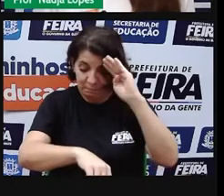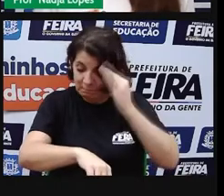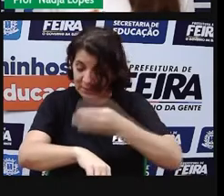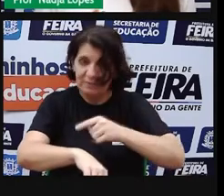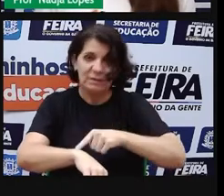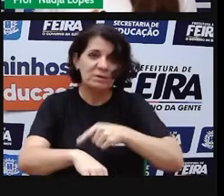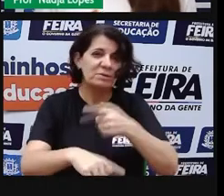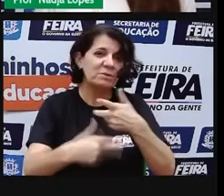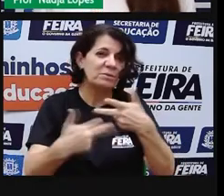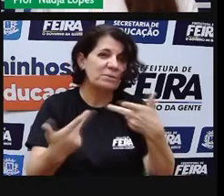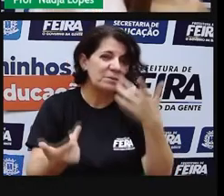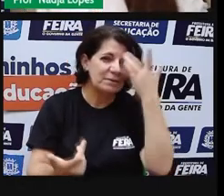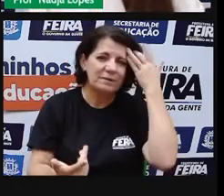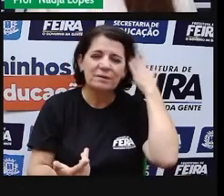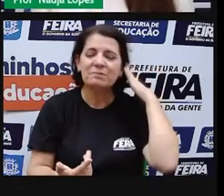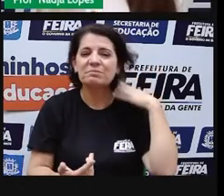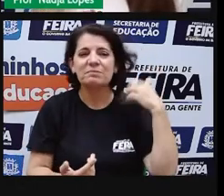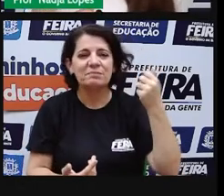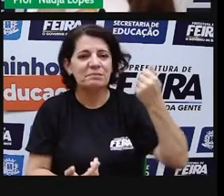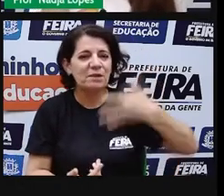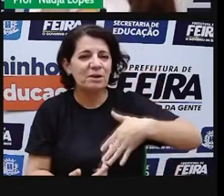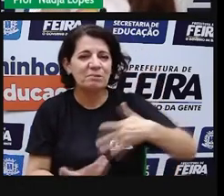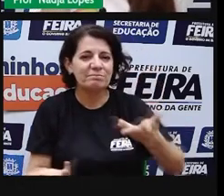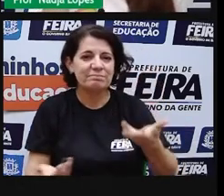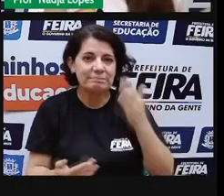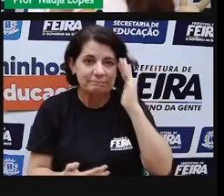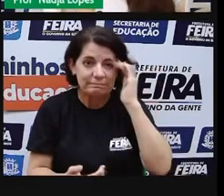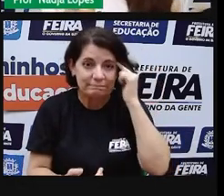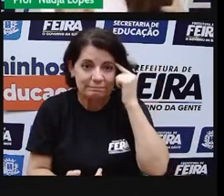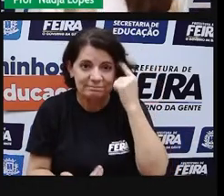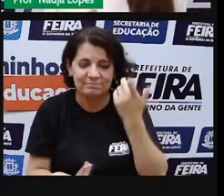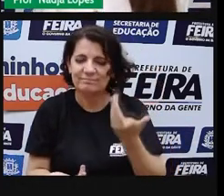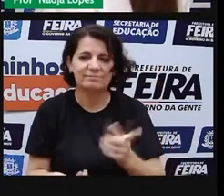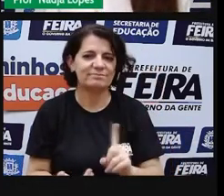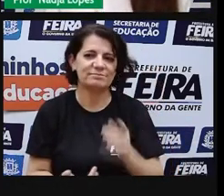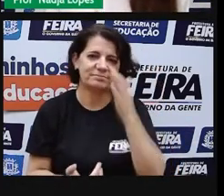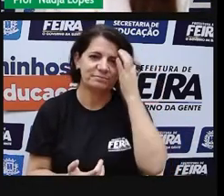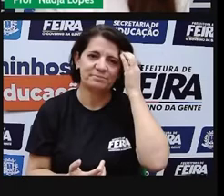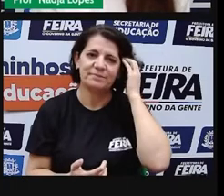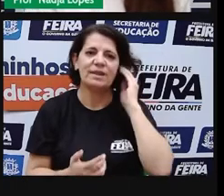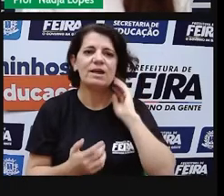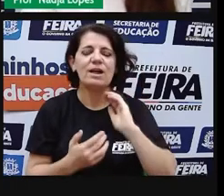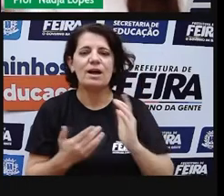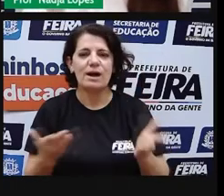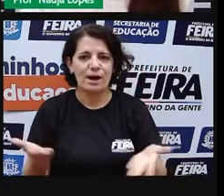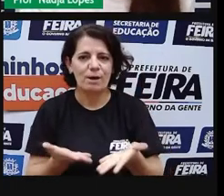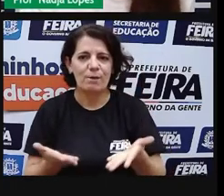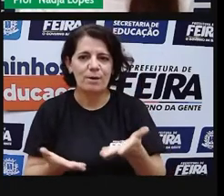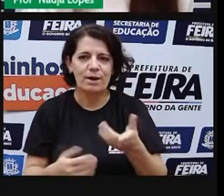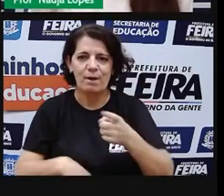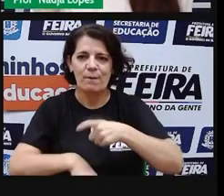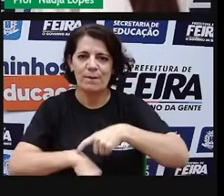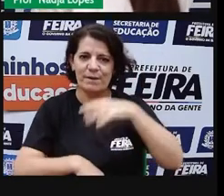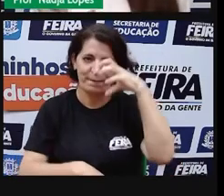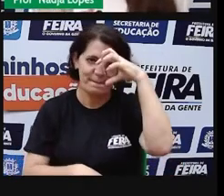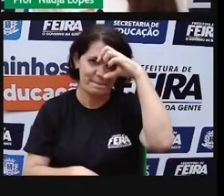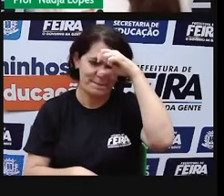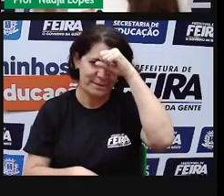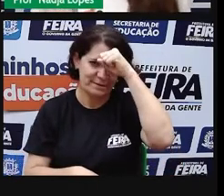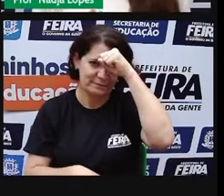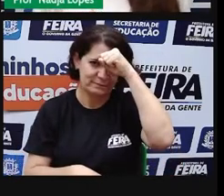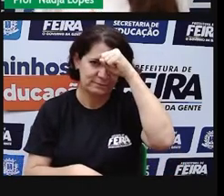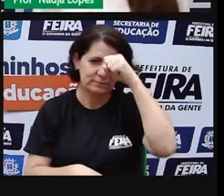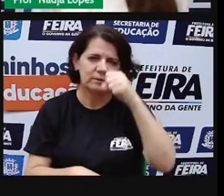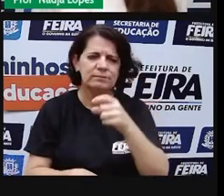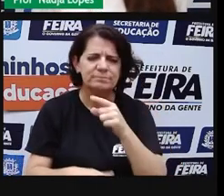insignificantes, né? Então, deixo aí a reflexão para vocês. Agora é hora de aprender. Você conhece a origem dos